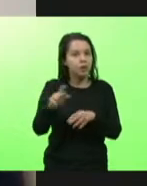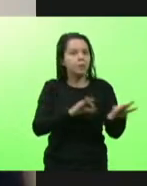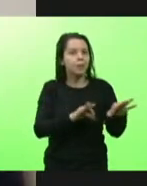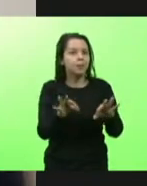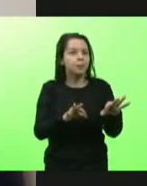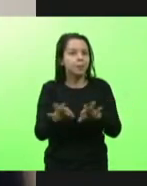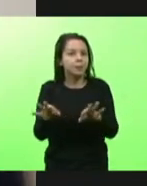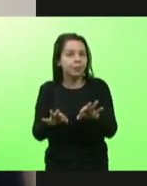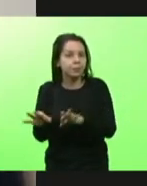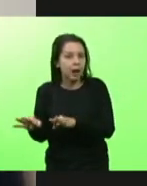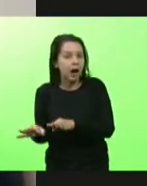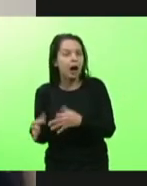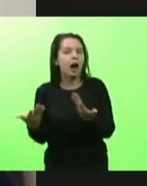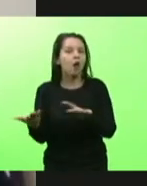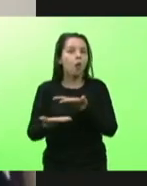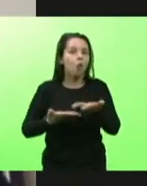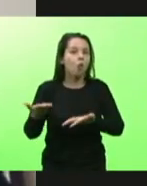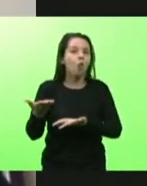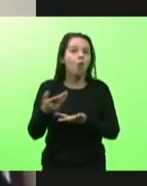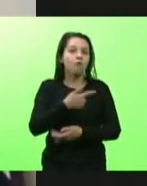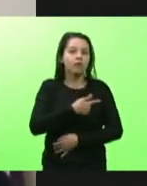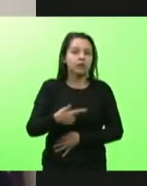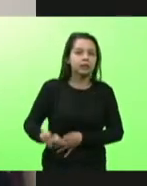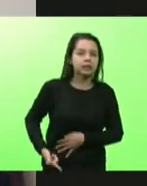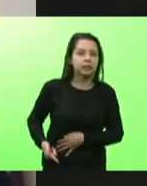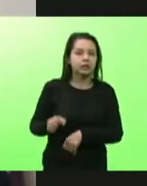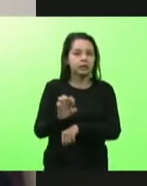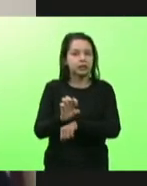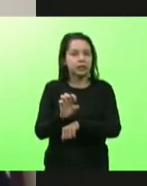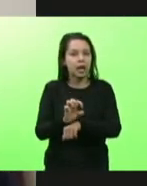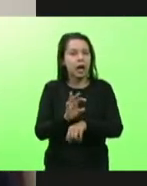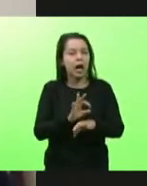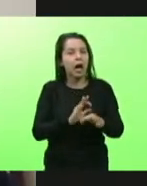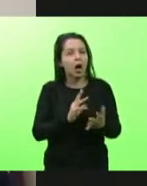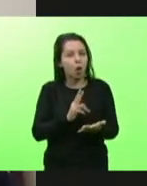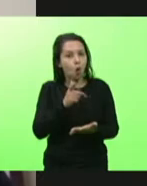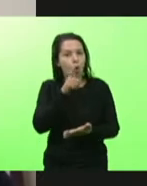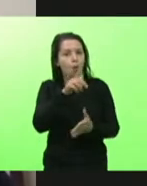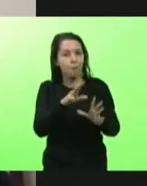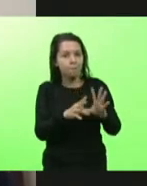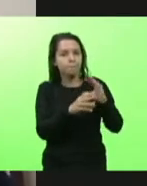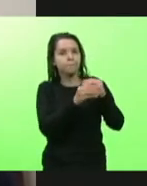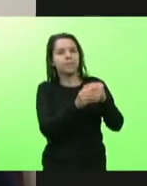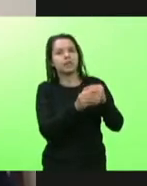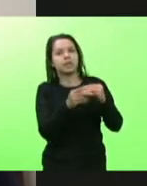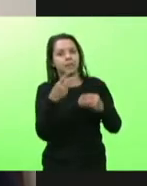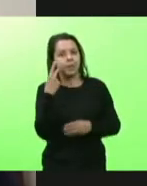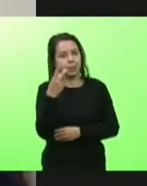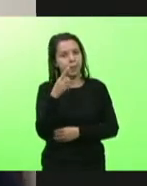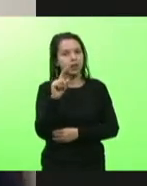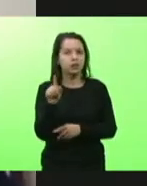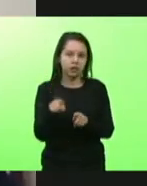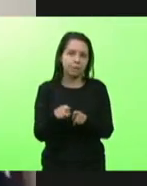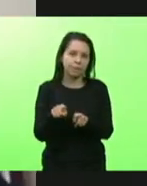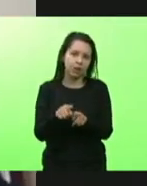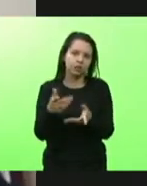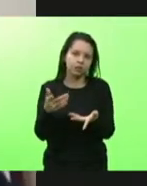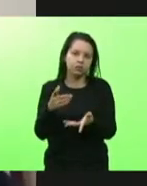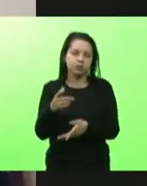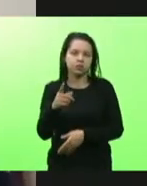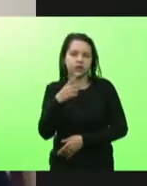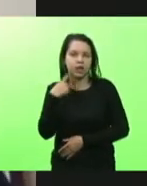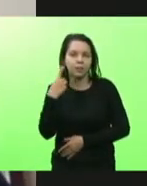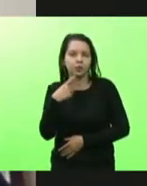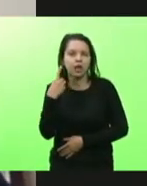com o governo do Estado, a efetivação das emendas parlamentares, o ex-deputado Júlio, o ex-deputado,-não, o sempre deputado, o nosso deputado